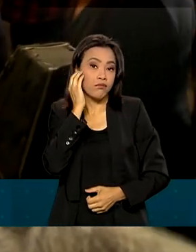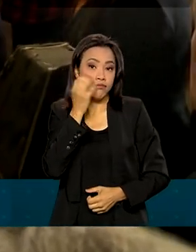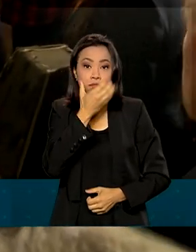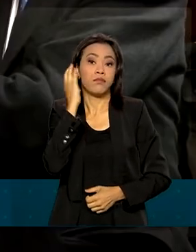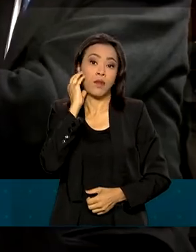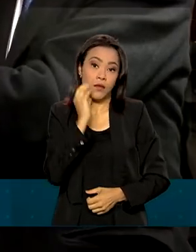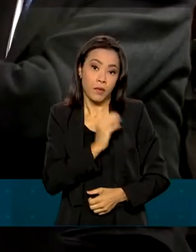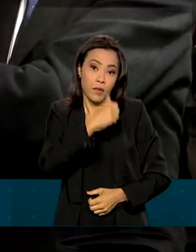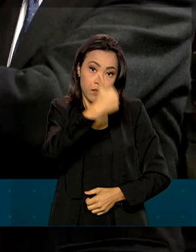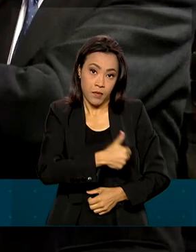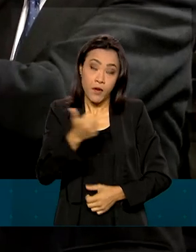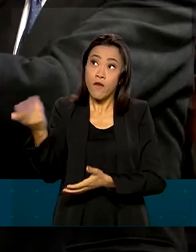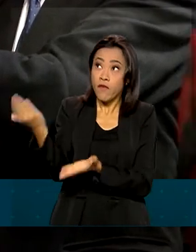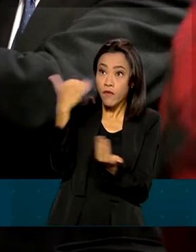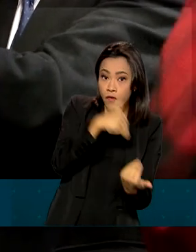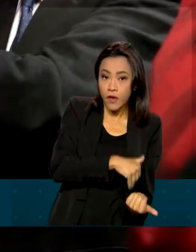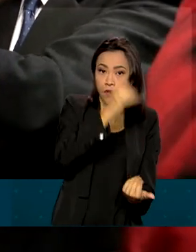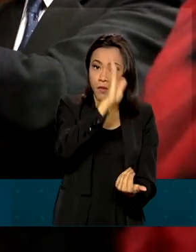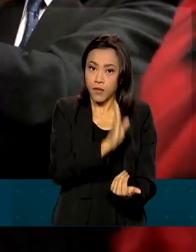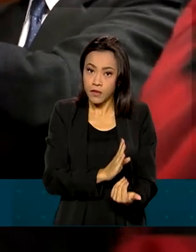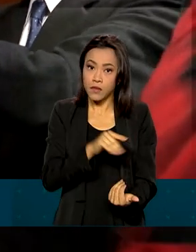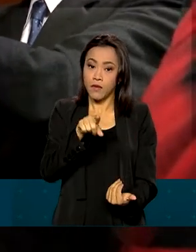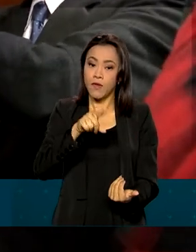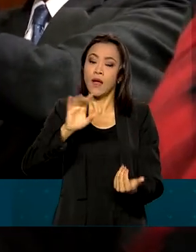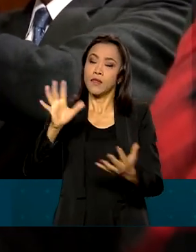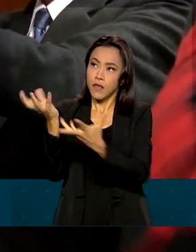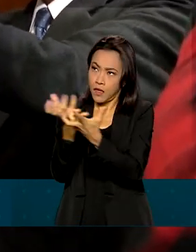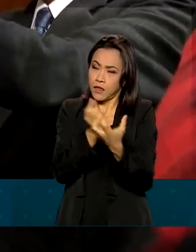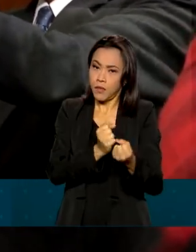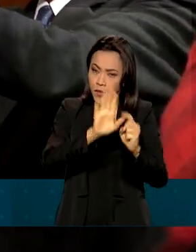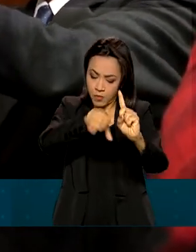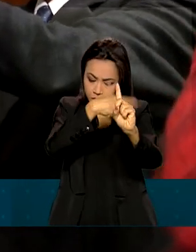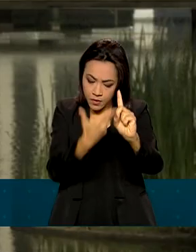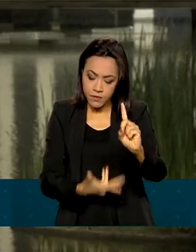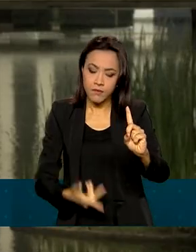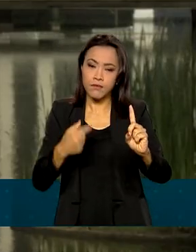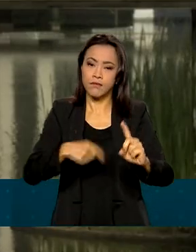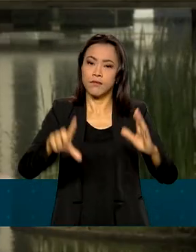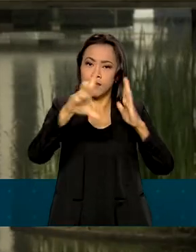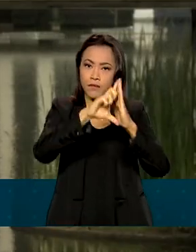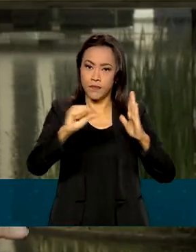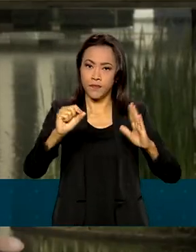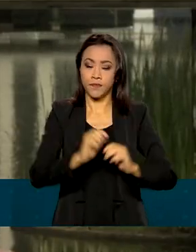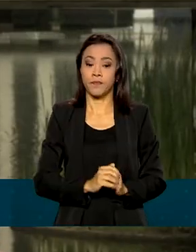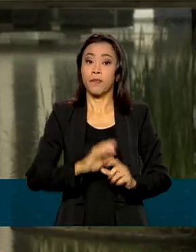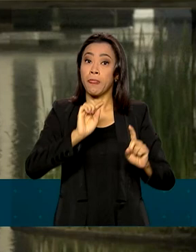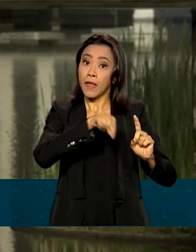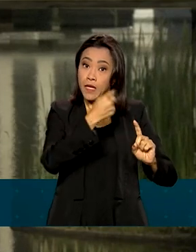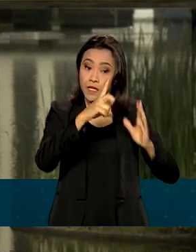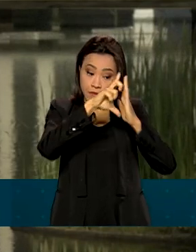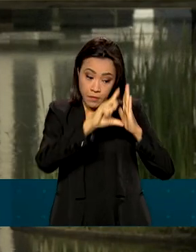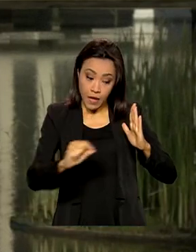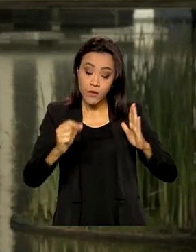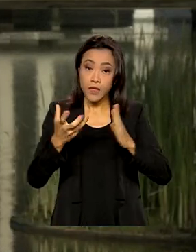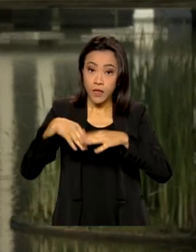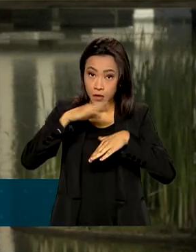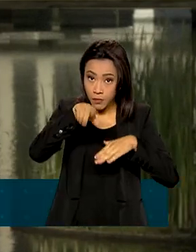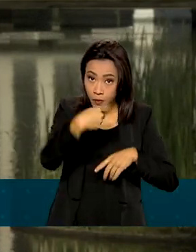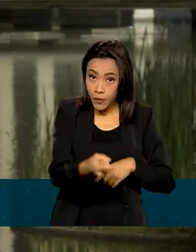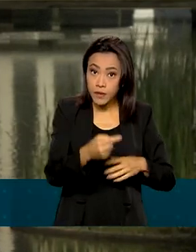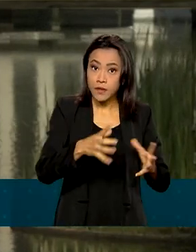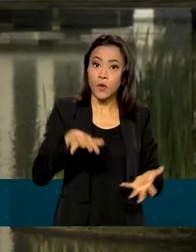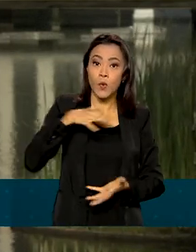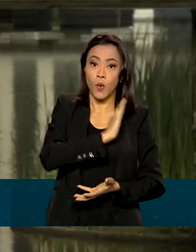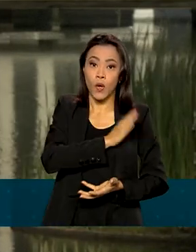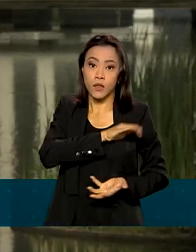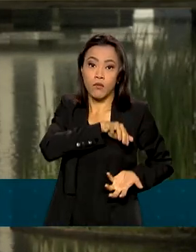nosso país. O órgão será recebido em uma cerimônia no Palácio do Planalto. Depois da cerimônia no Planalto, o coração de Dom Pedro